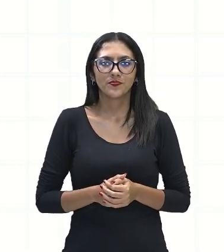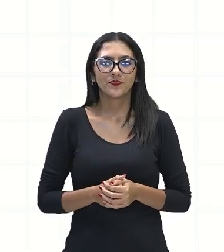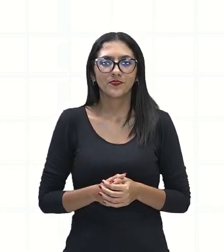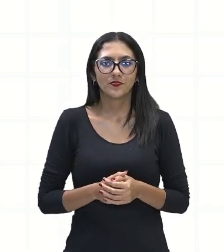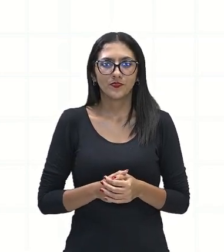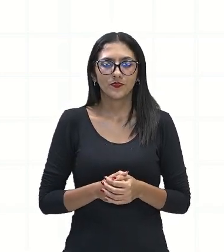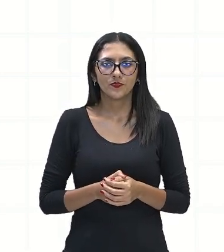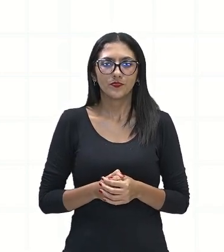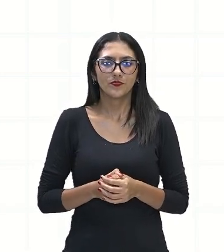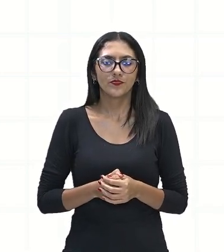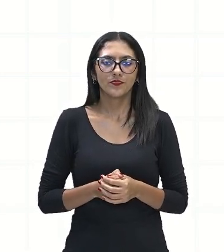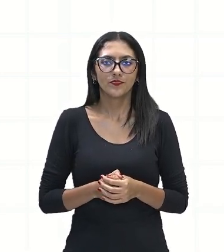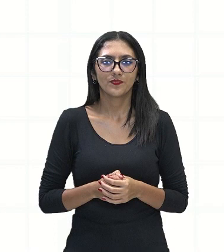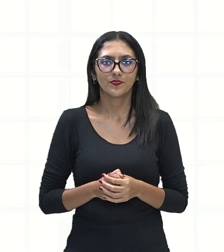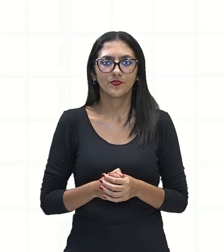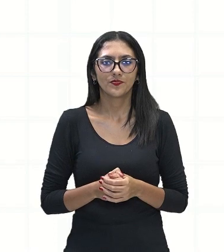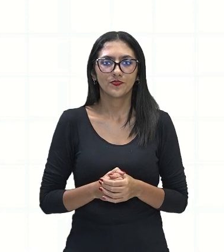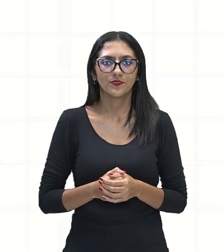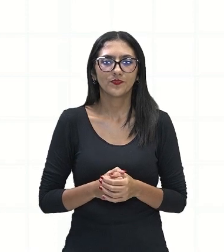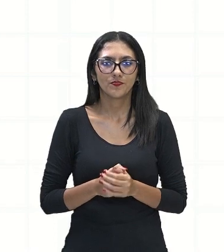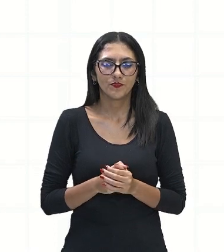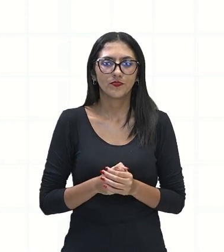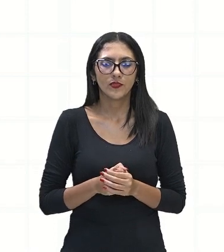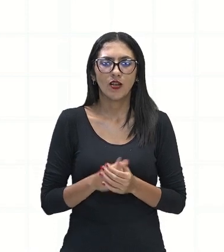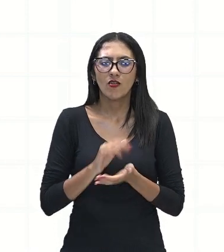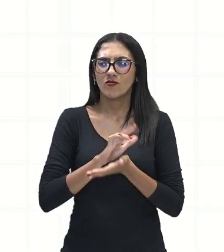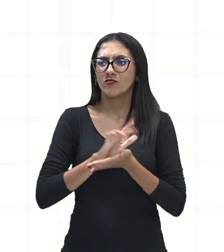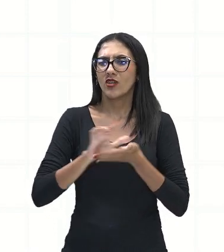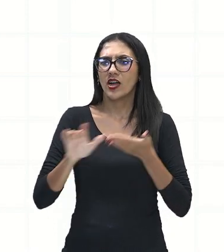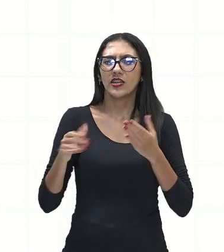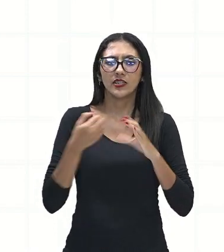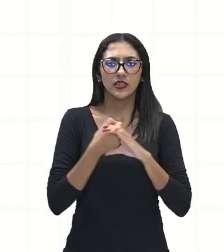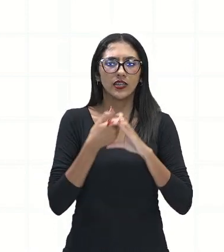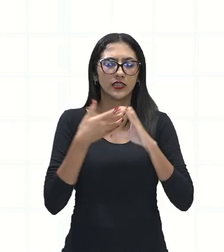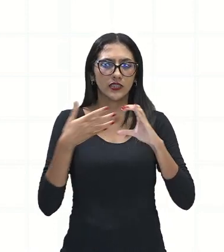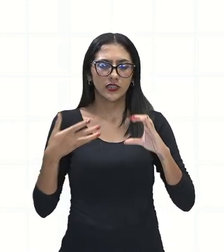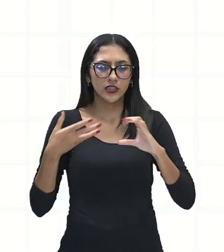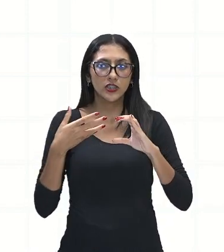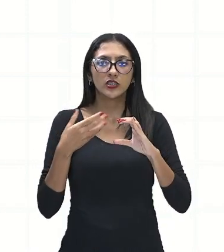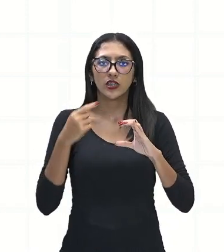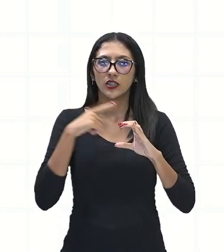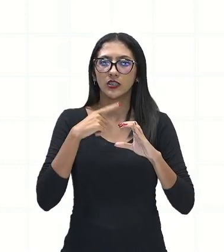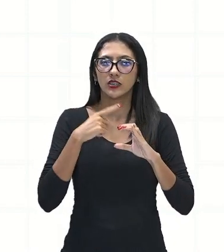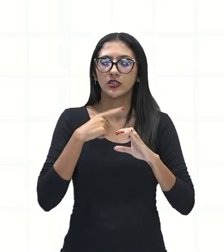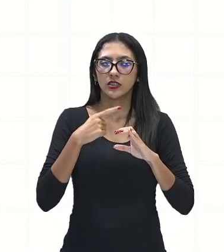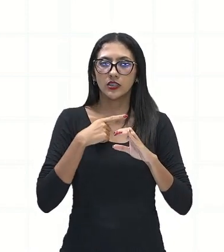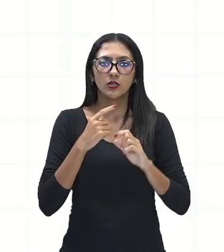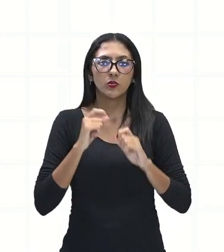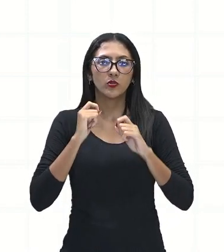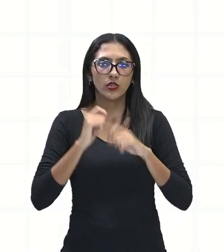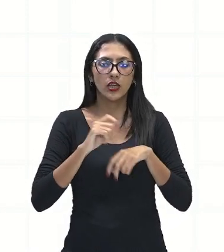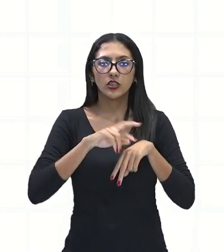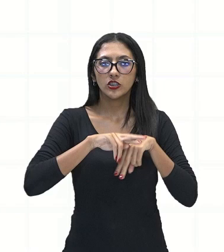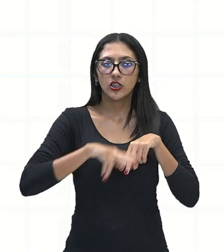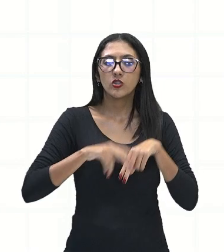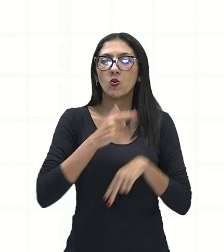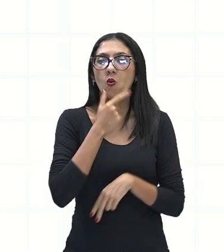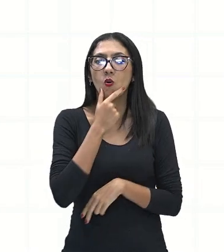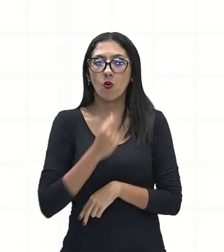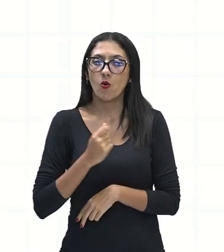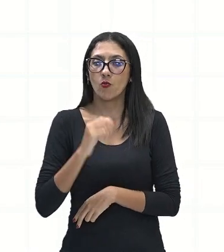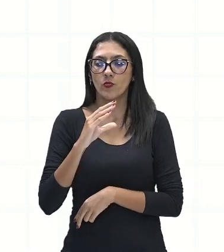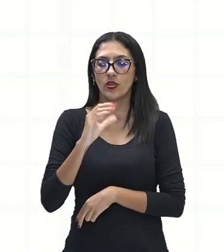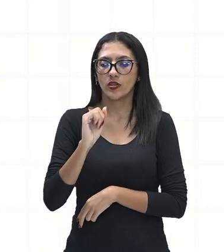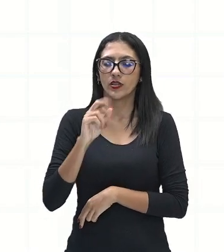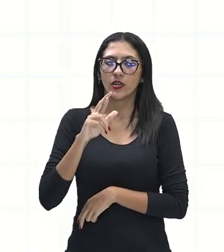Como os adjetivos aqui estão no masculino, então a gente vai perceber que é o quê? É um homem, né?